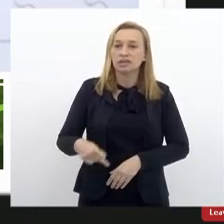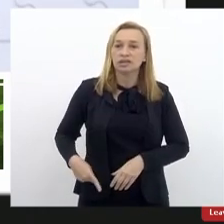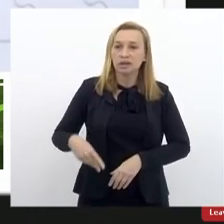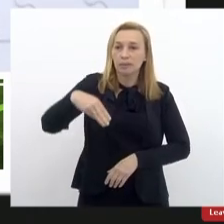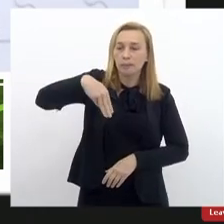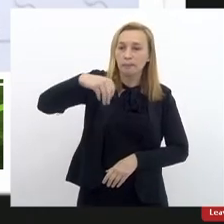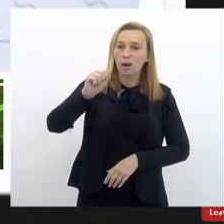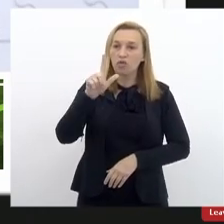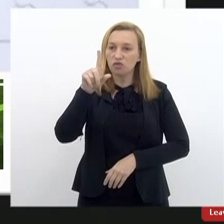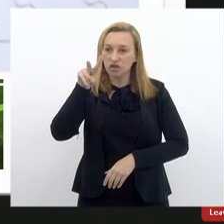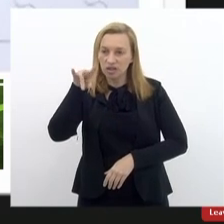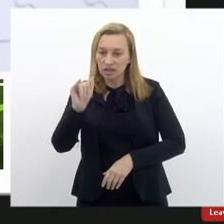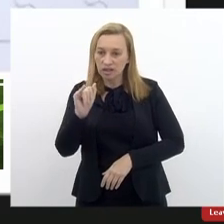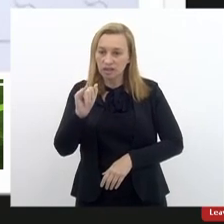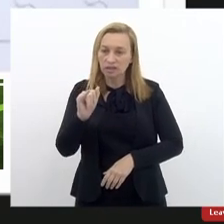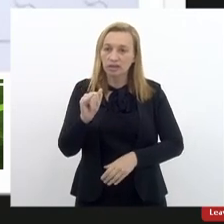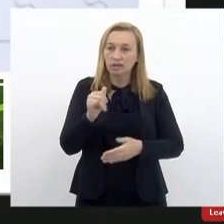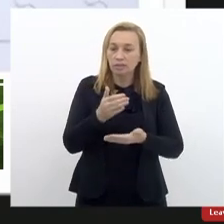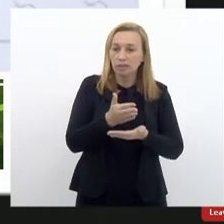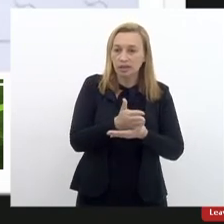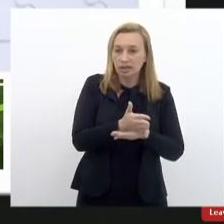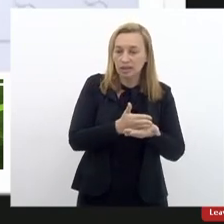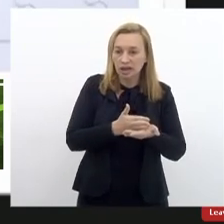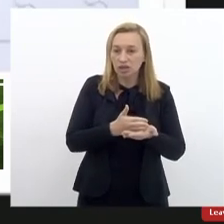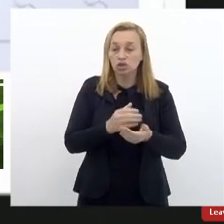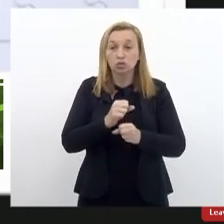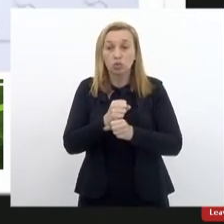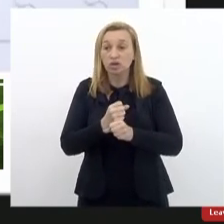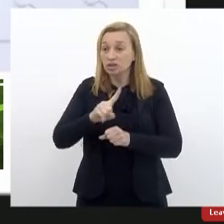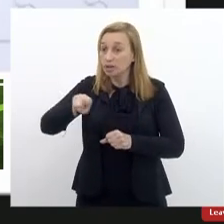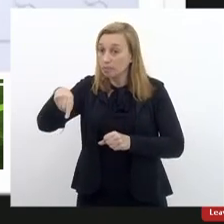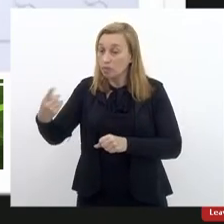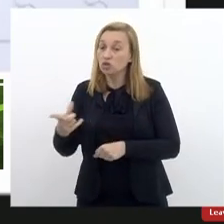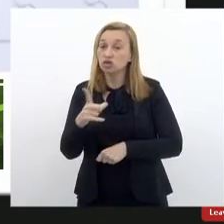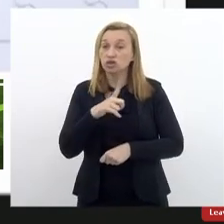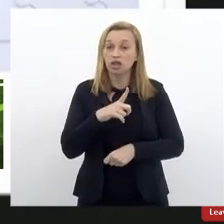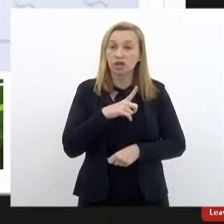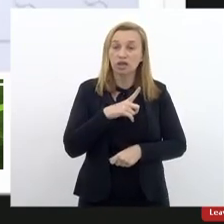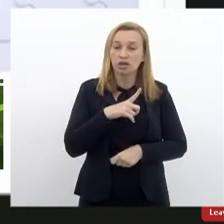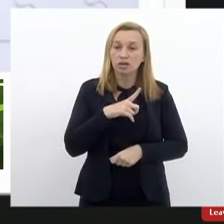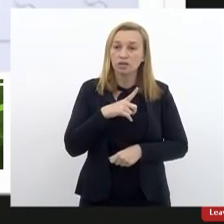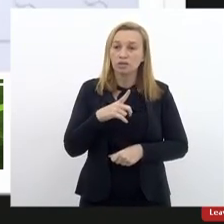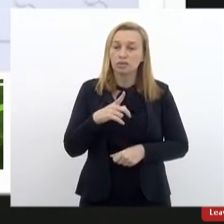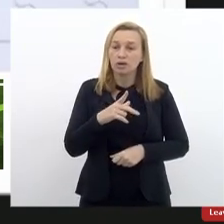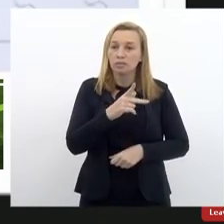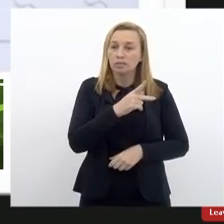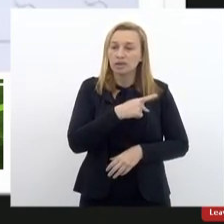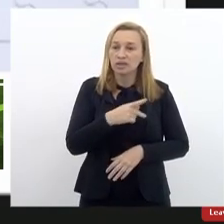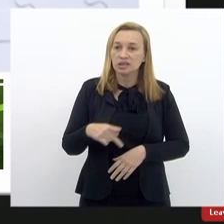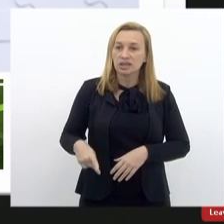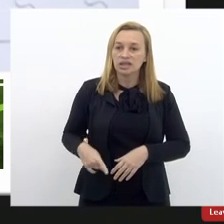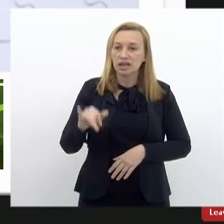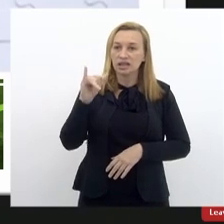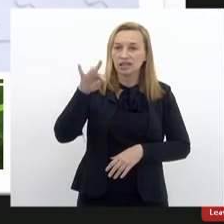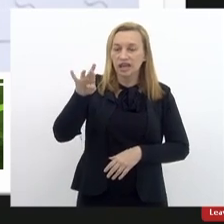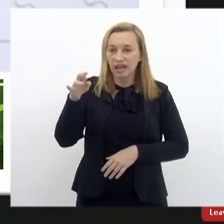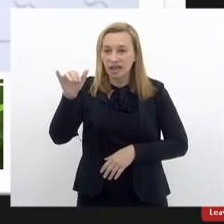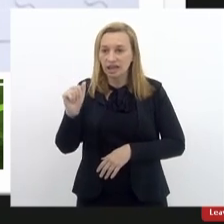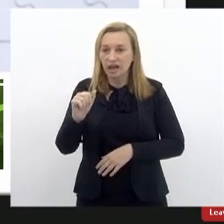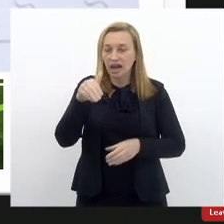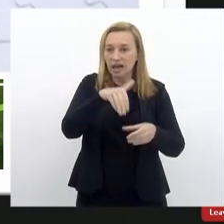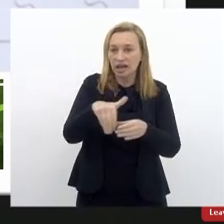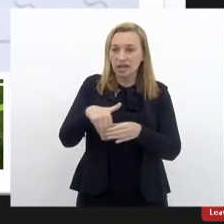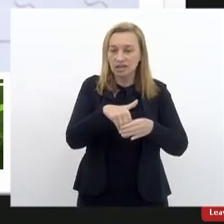termina no meio do ano, logo depois nós temos uma presidência interina e a eleição